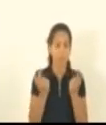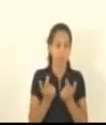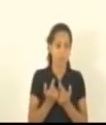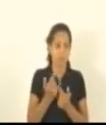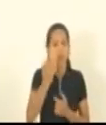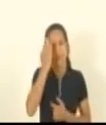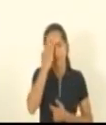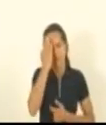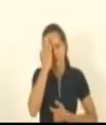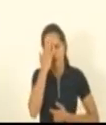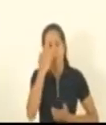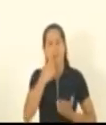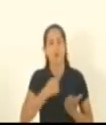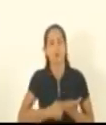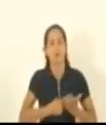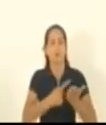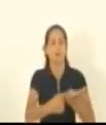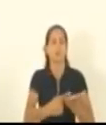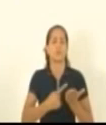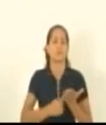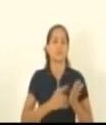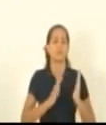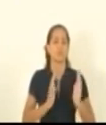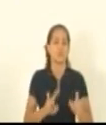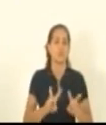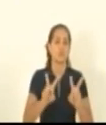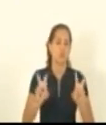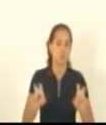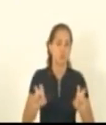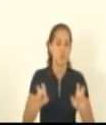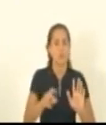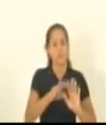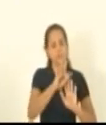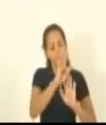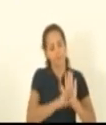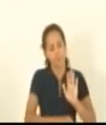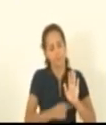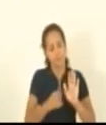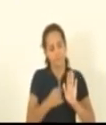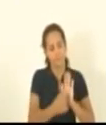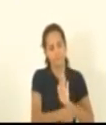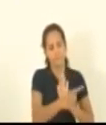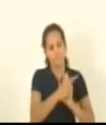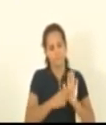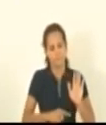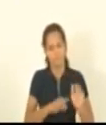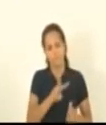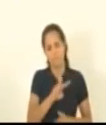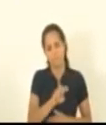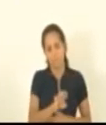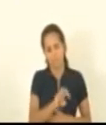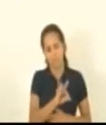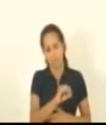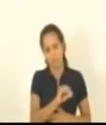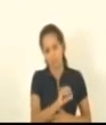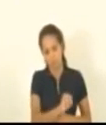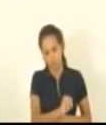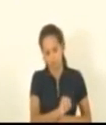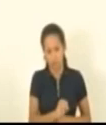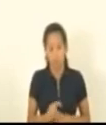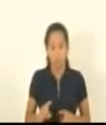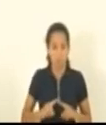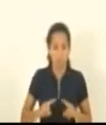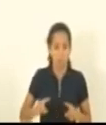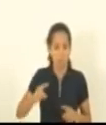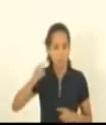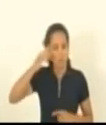acordos em relação a vetos. Tenho convicção, tenho convicção